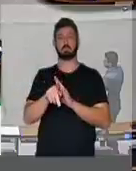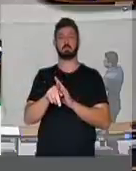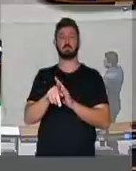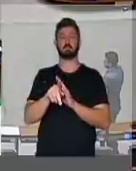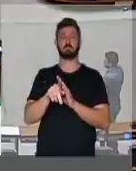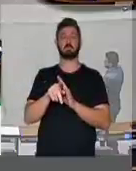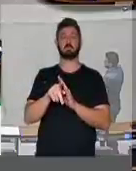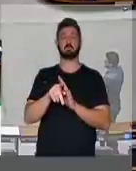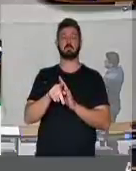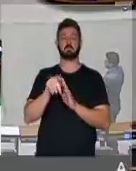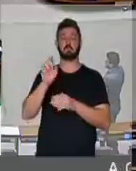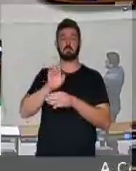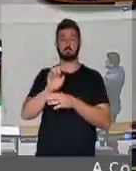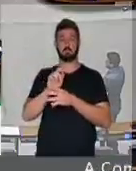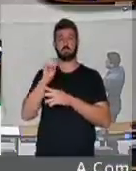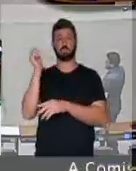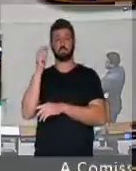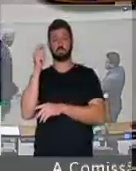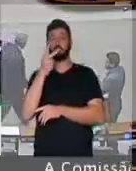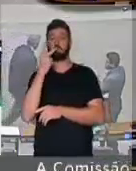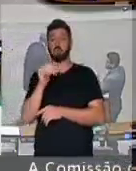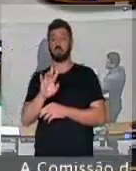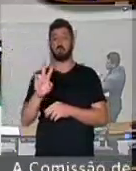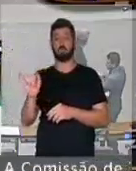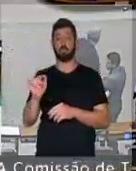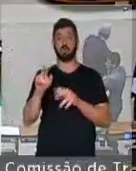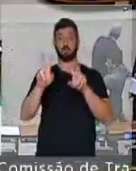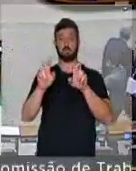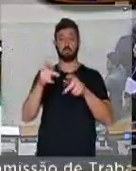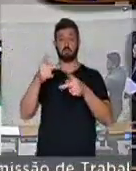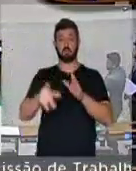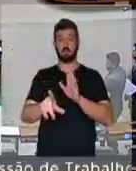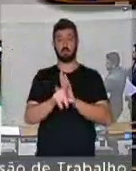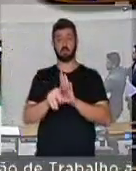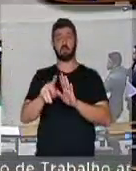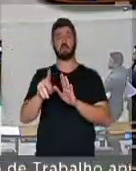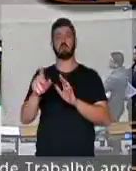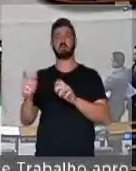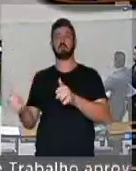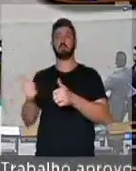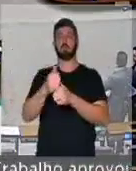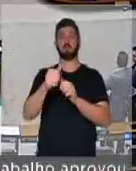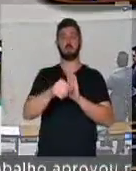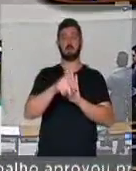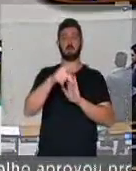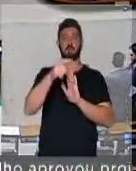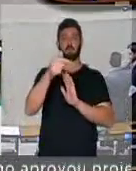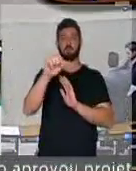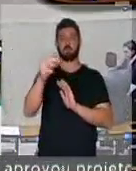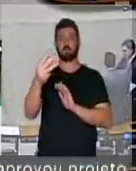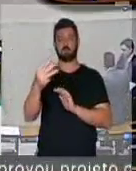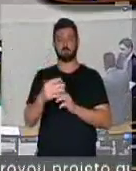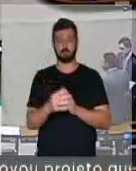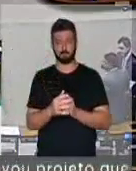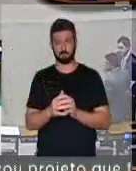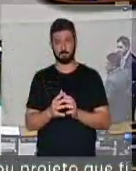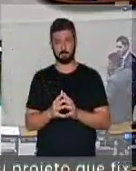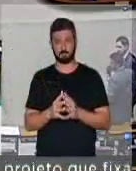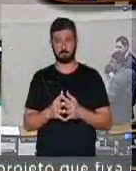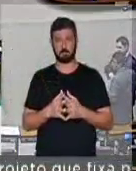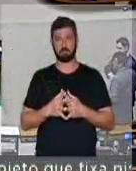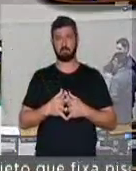Próximo orador a discutir esse projeto de lei que substitui a MP-793. Eu queria